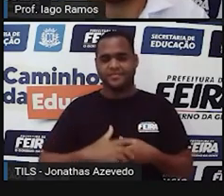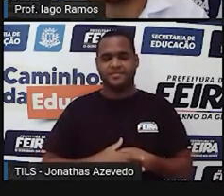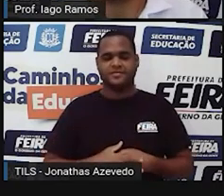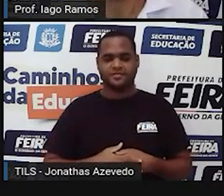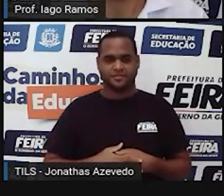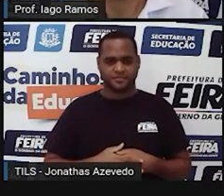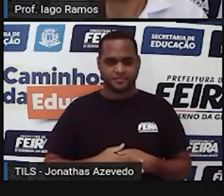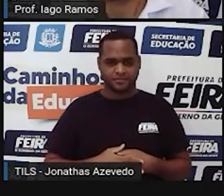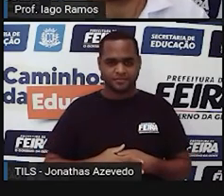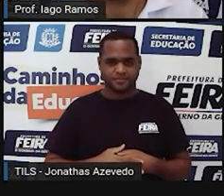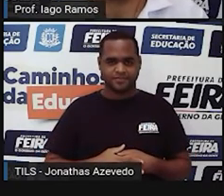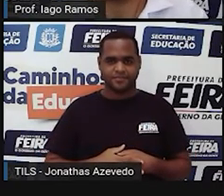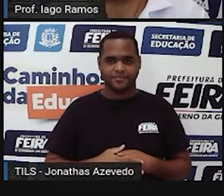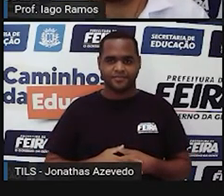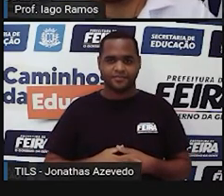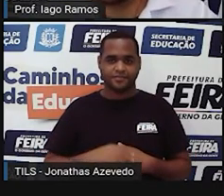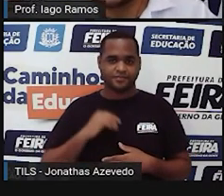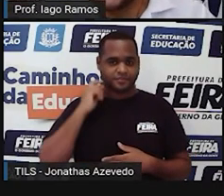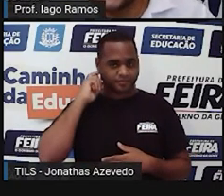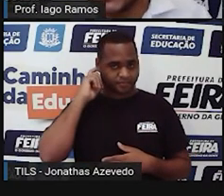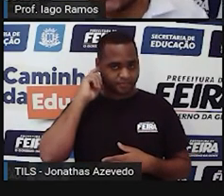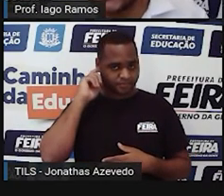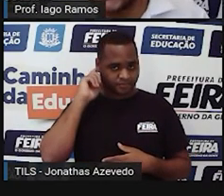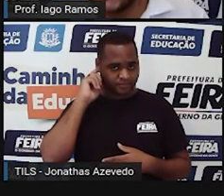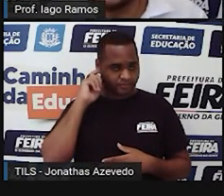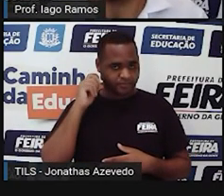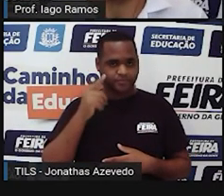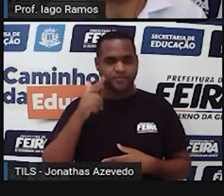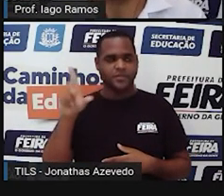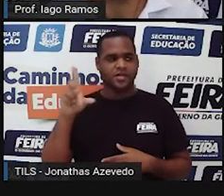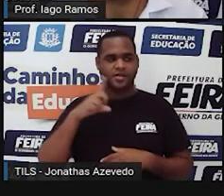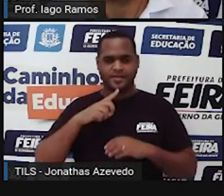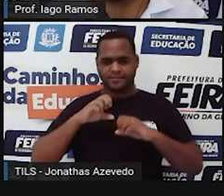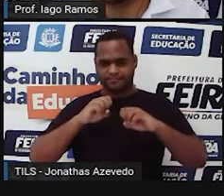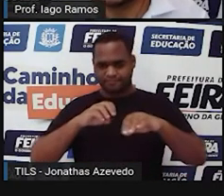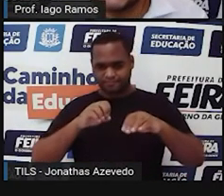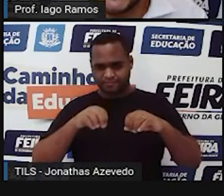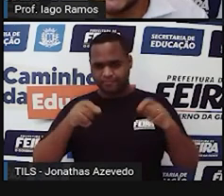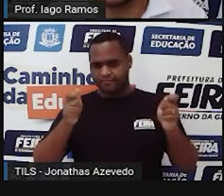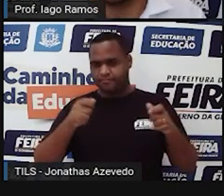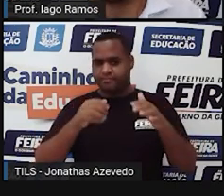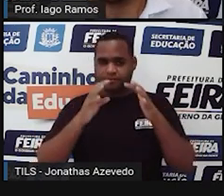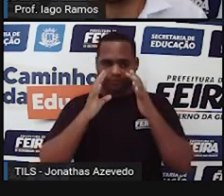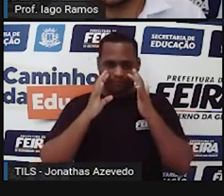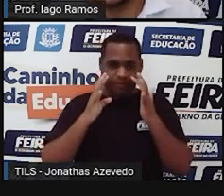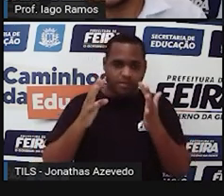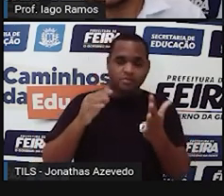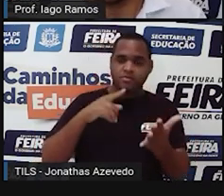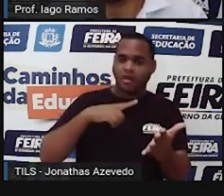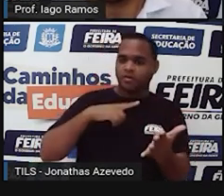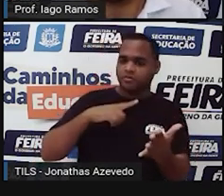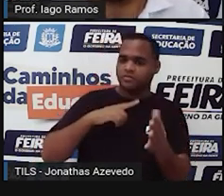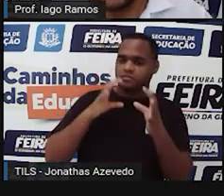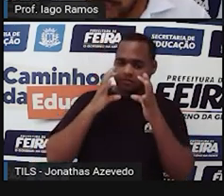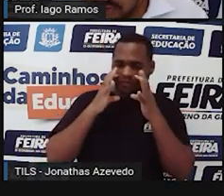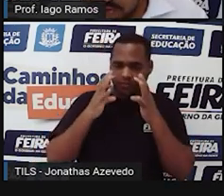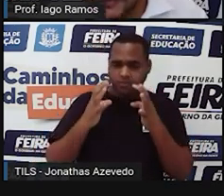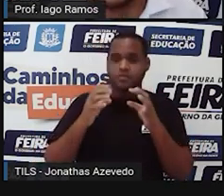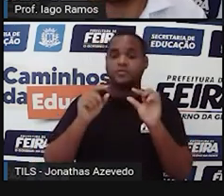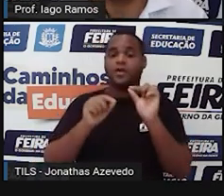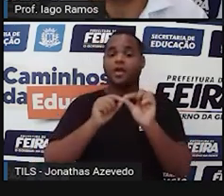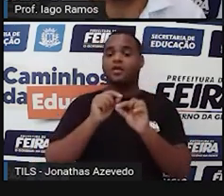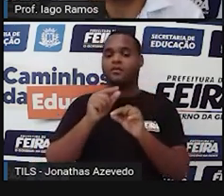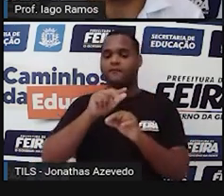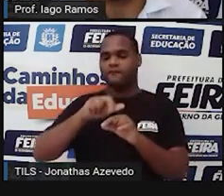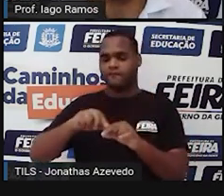Mas assim, para além da nossa aula aqui, fique atento, fique atenta a tudo que